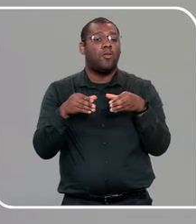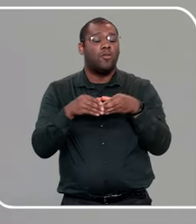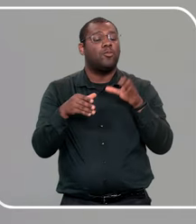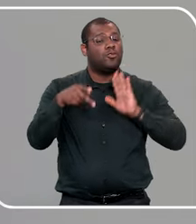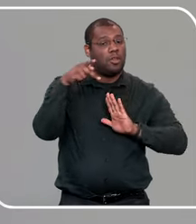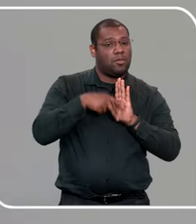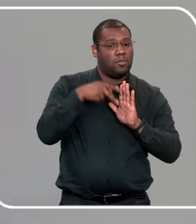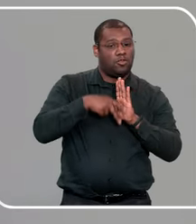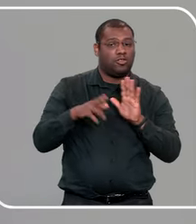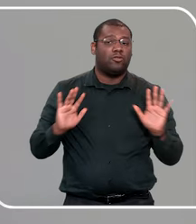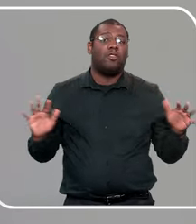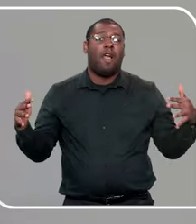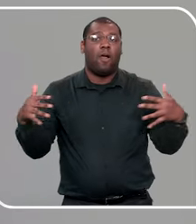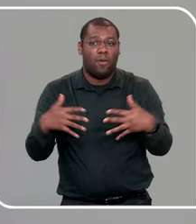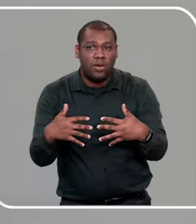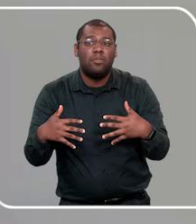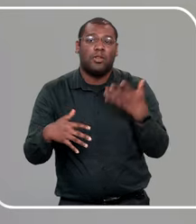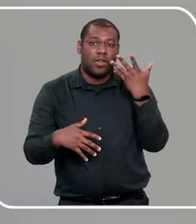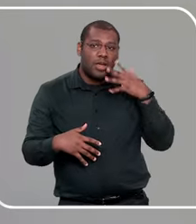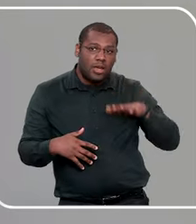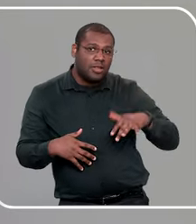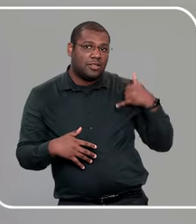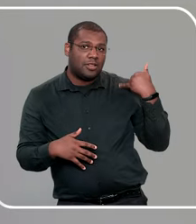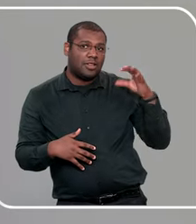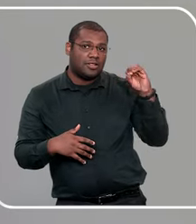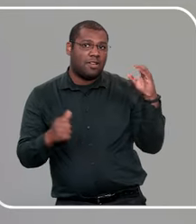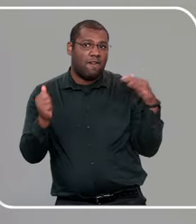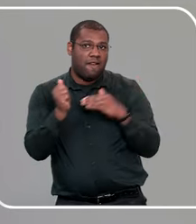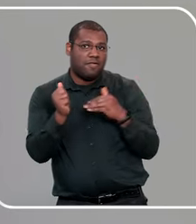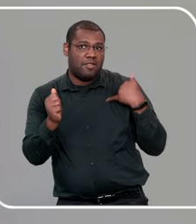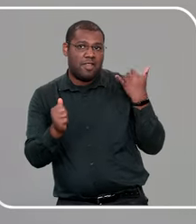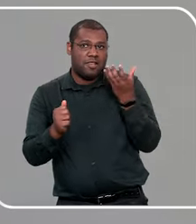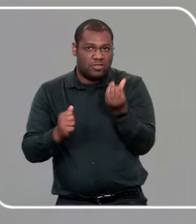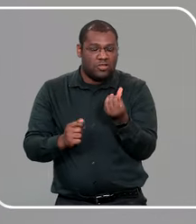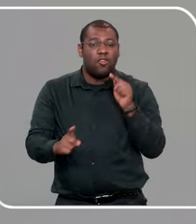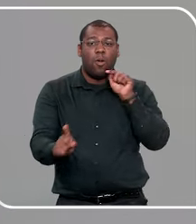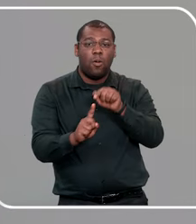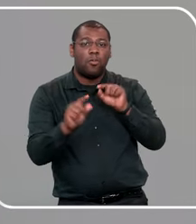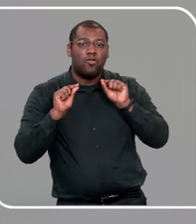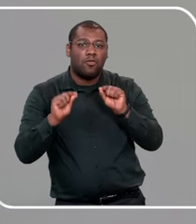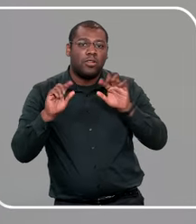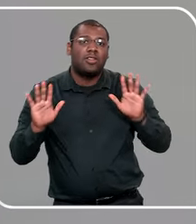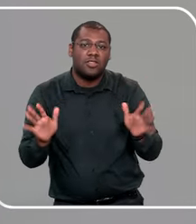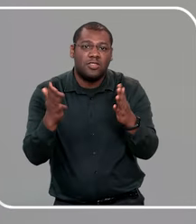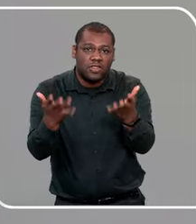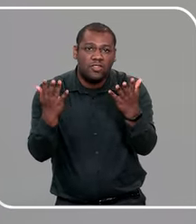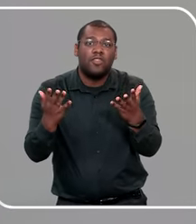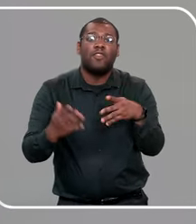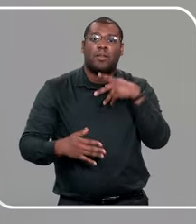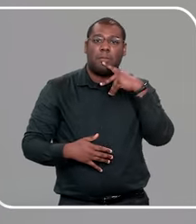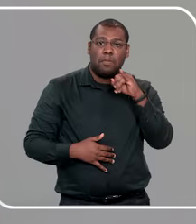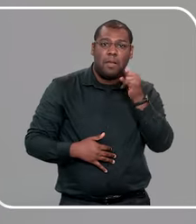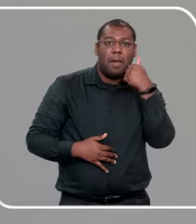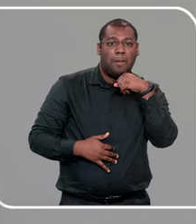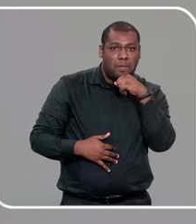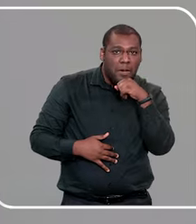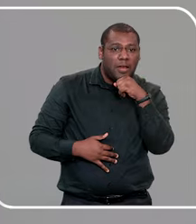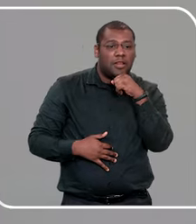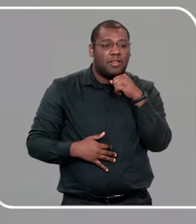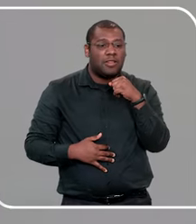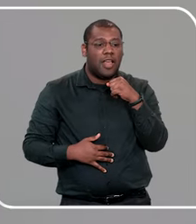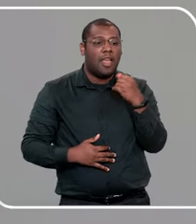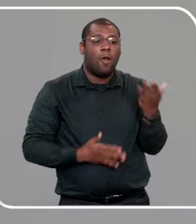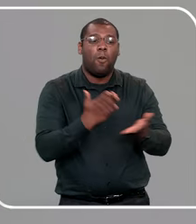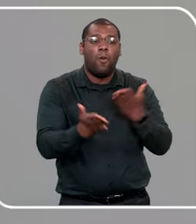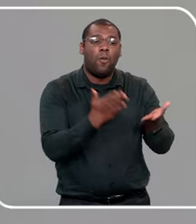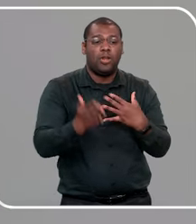esse projeto, círculo de acolhimento parental, um dos objetivos, justamente esse, de promover uma criação, livre de violência, para que a